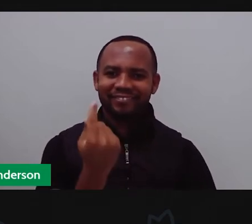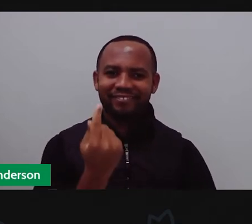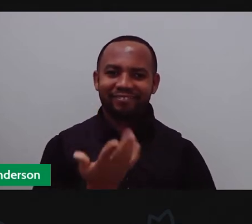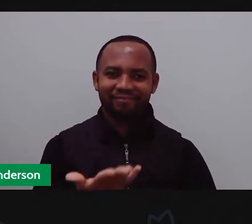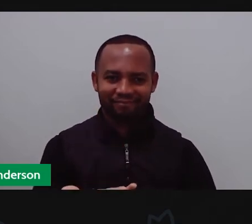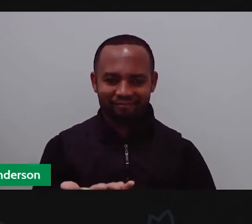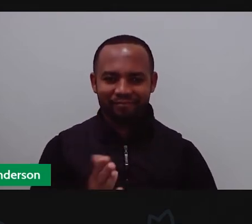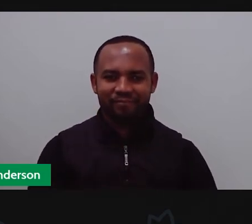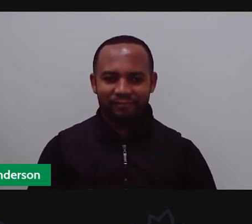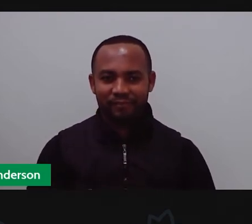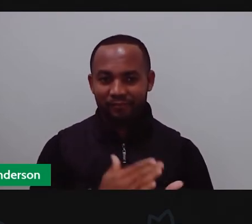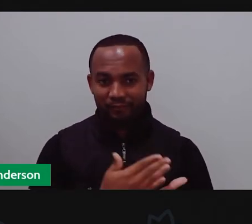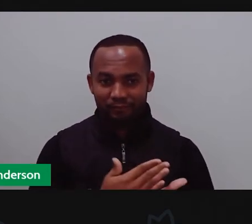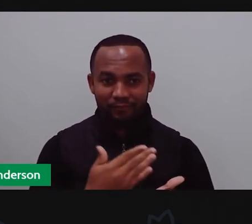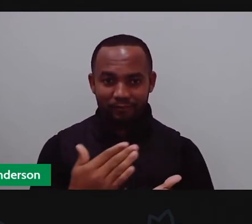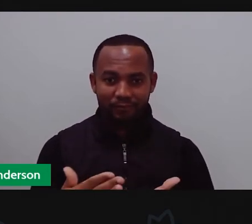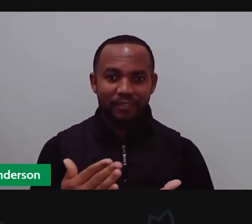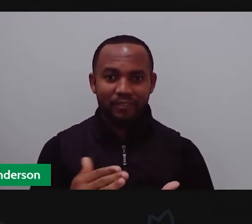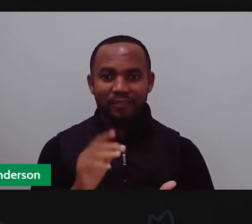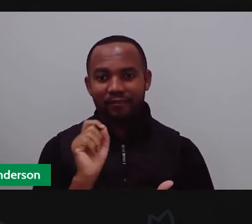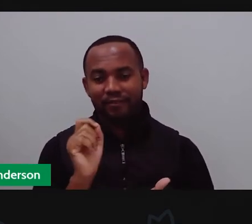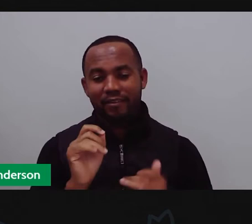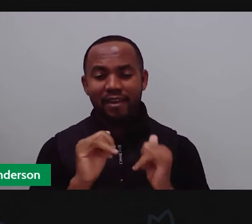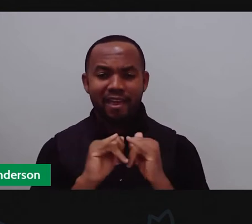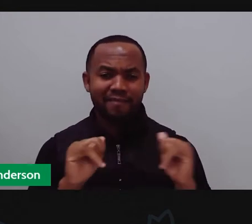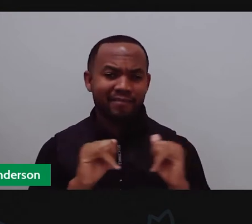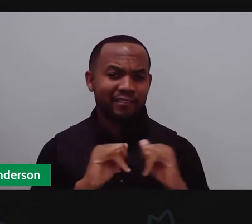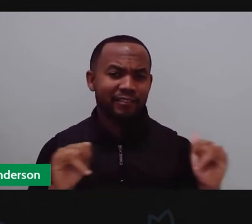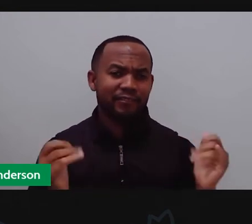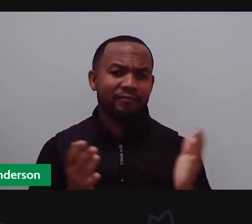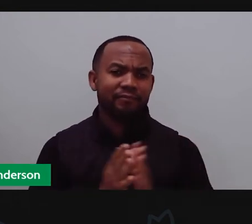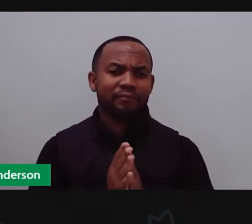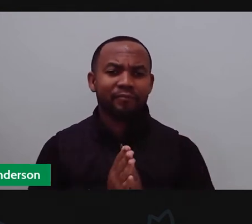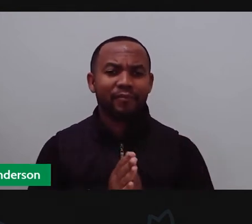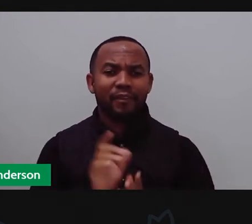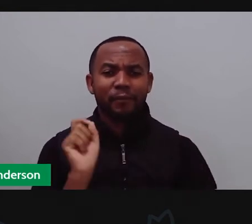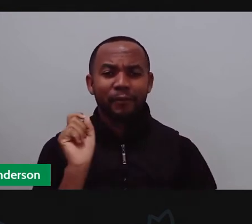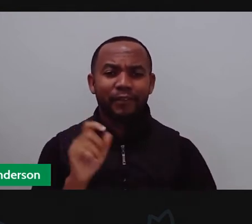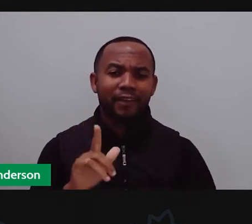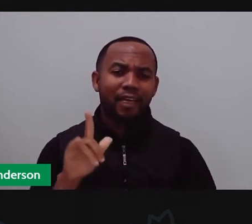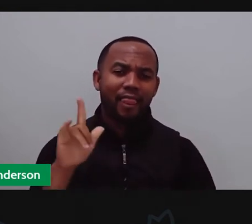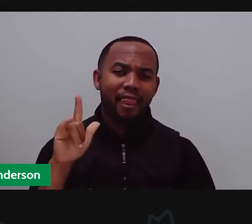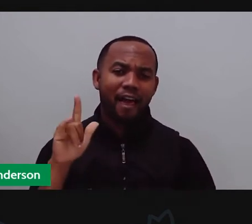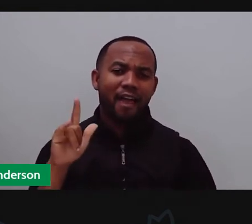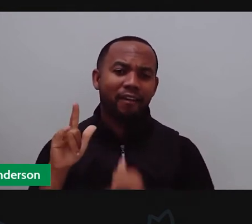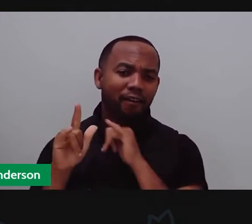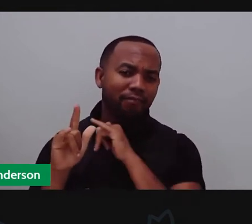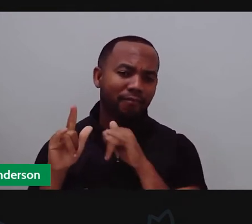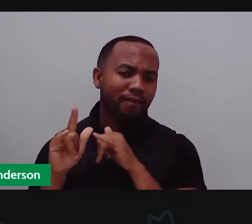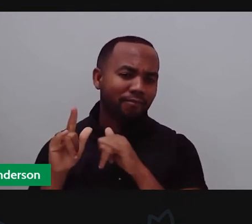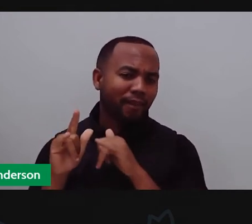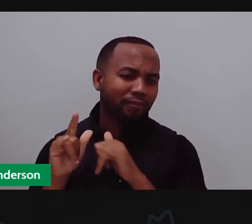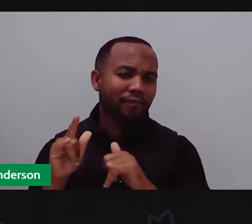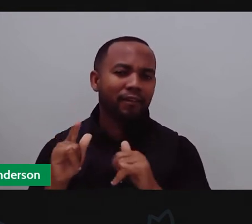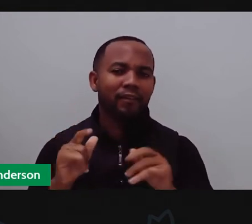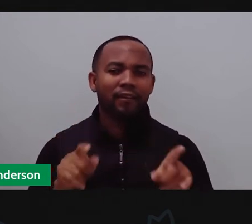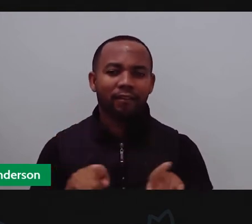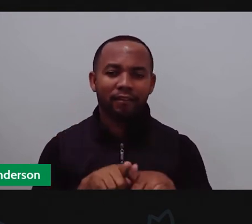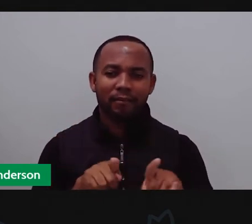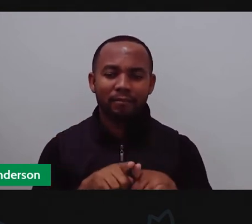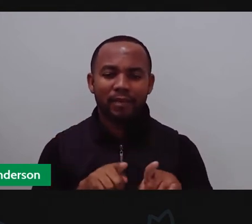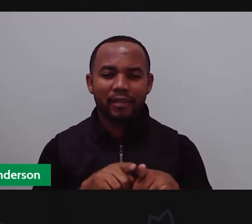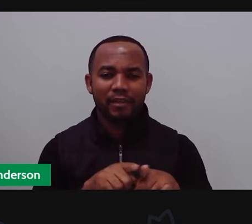Vamos começar já com aquelas orientações bacanas. Deixa aquele like aqui pra gente, se inscreve no canal da Seduc,